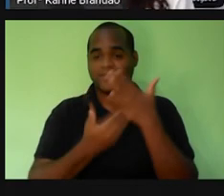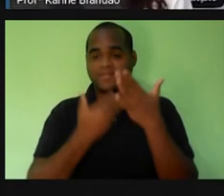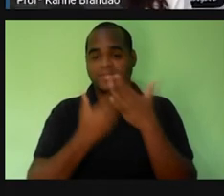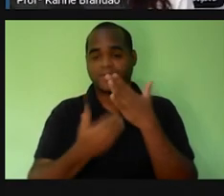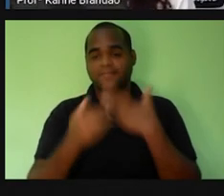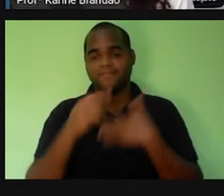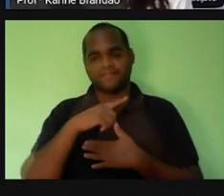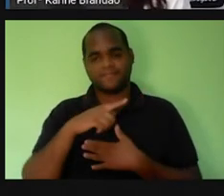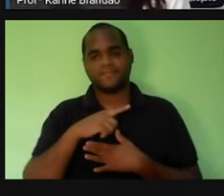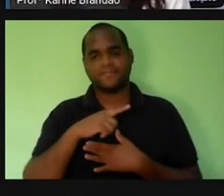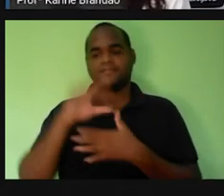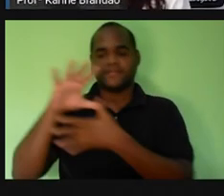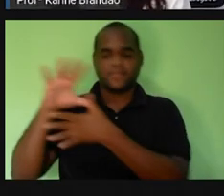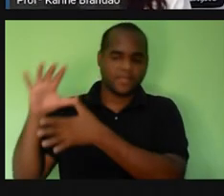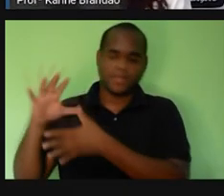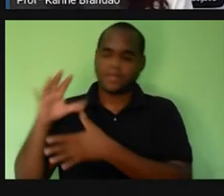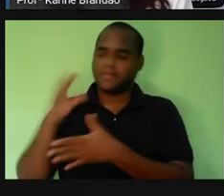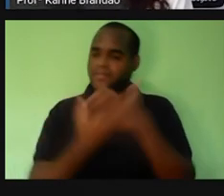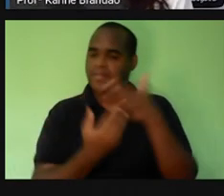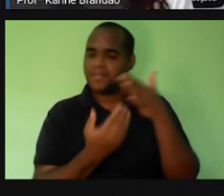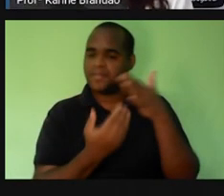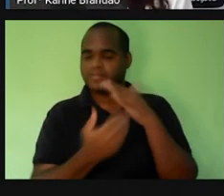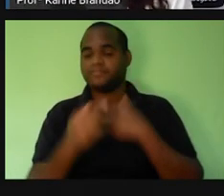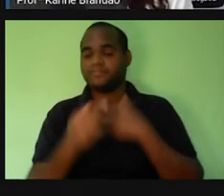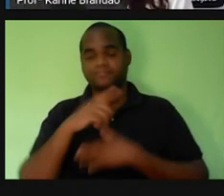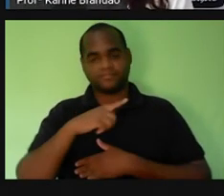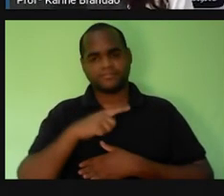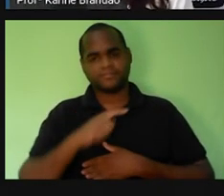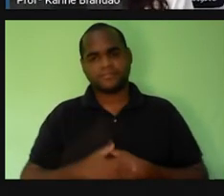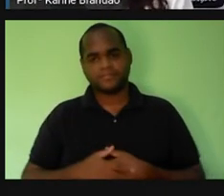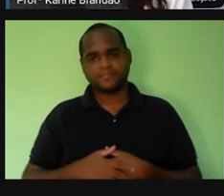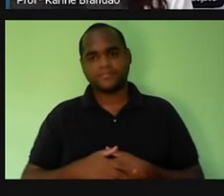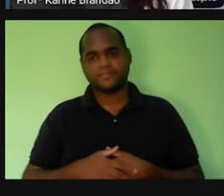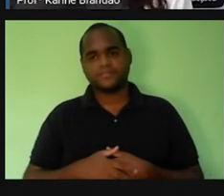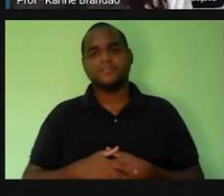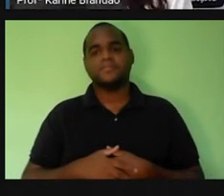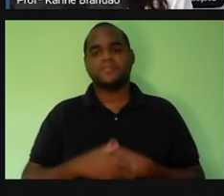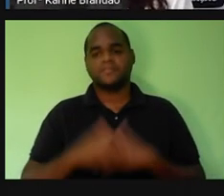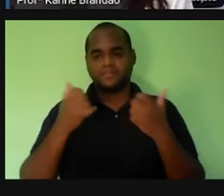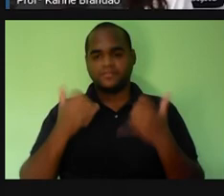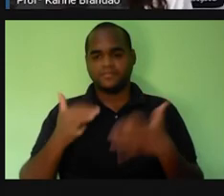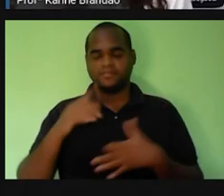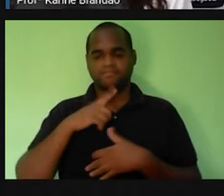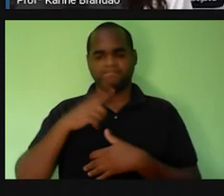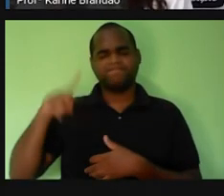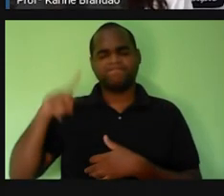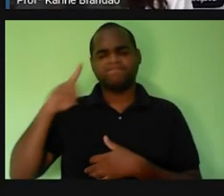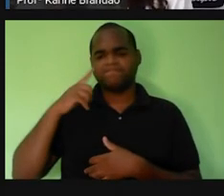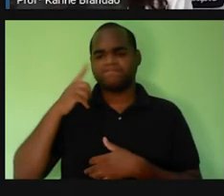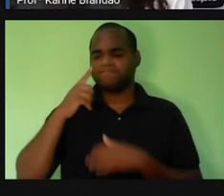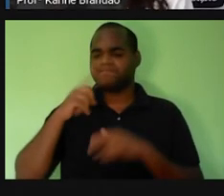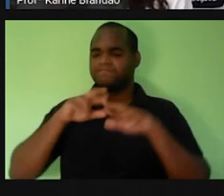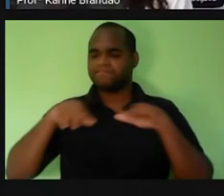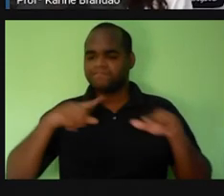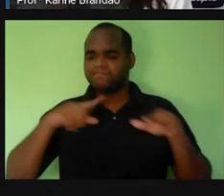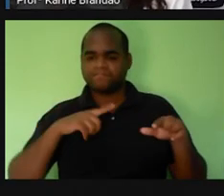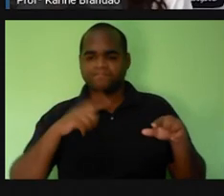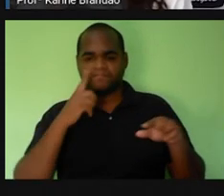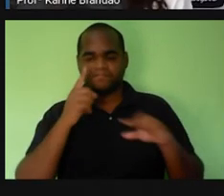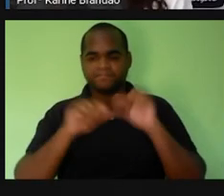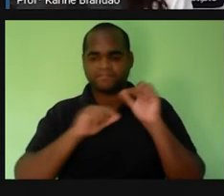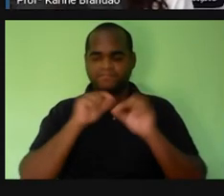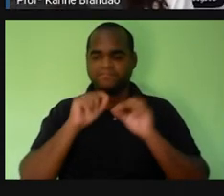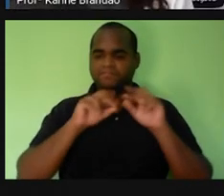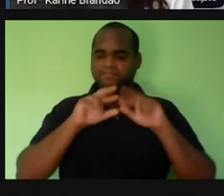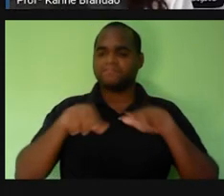Esse território, ele vai ser perdido. Pró, entendi. Tô aqui refletindo um pouco mais sobre território, sobre riqueza,